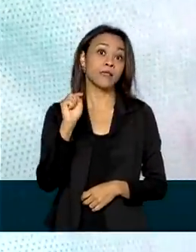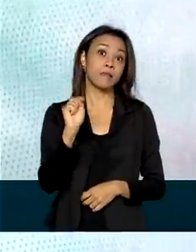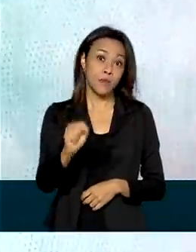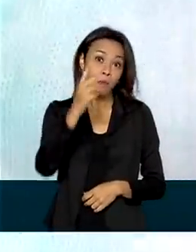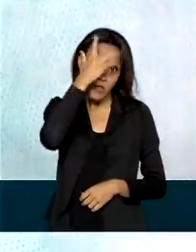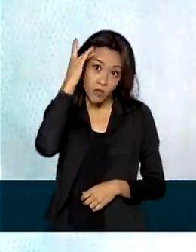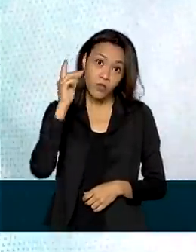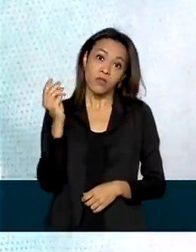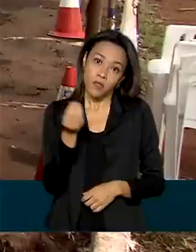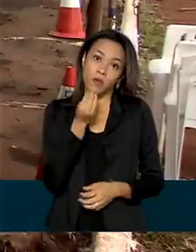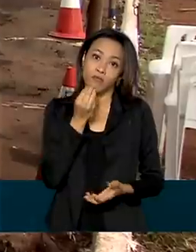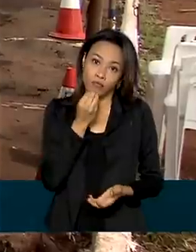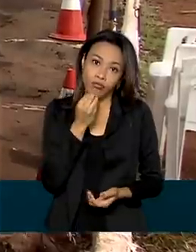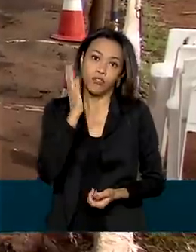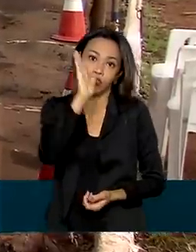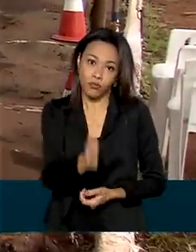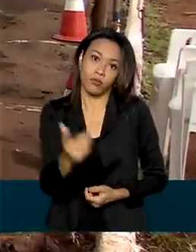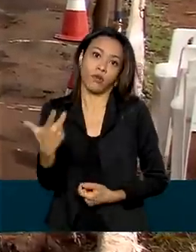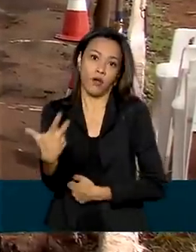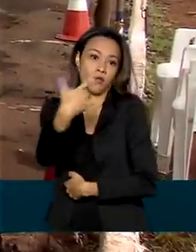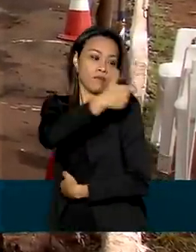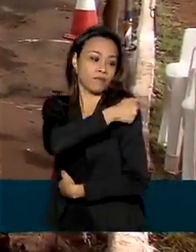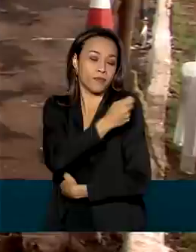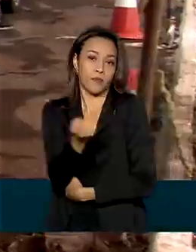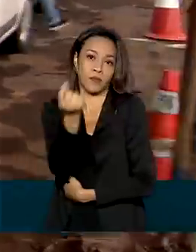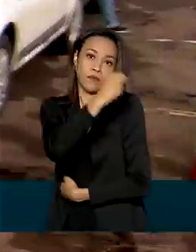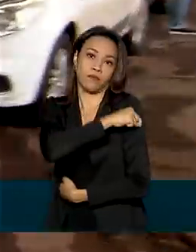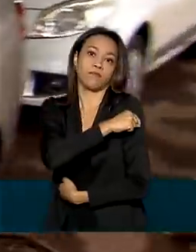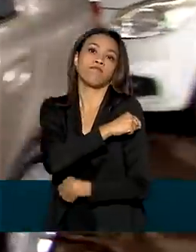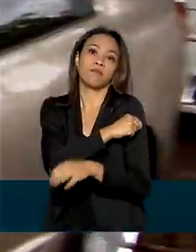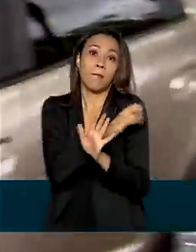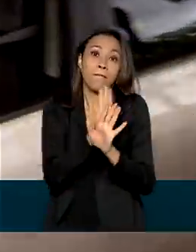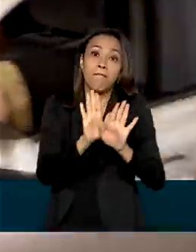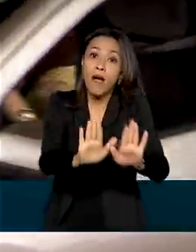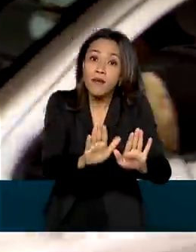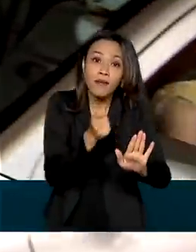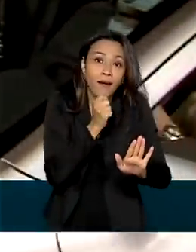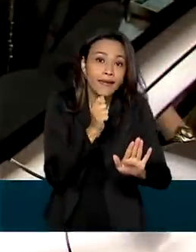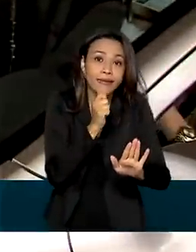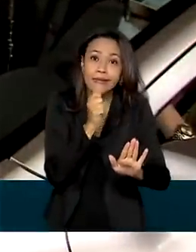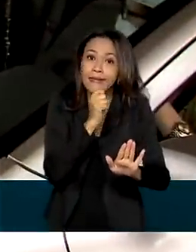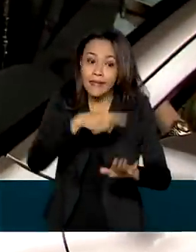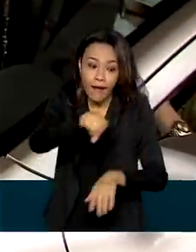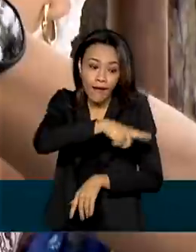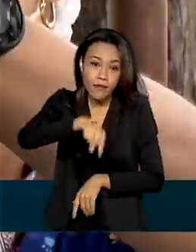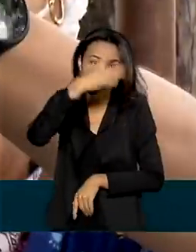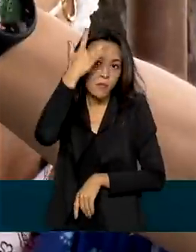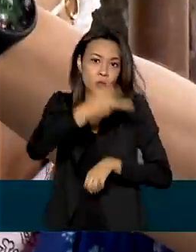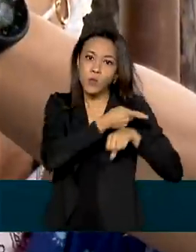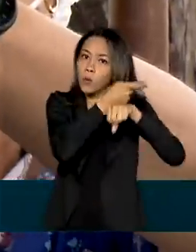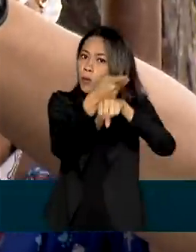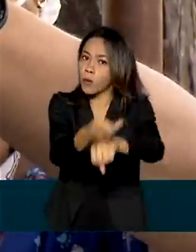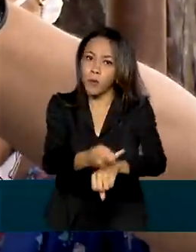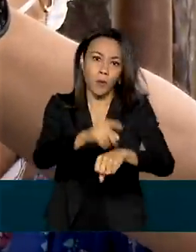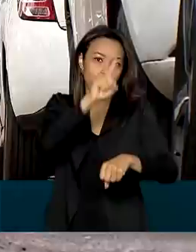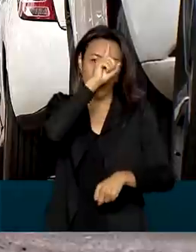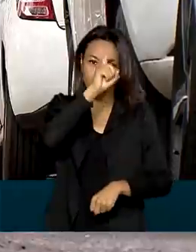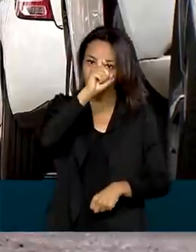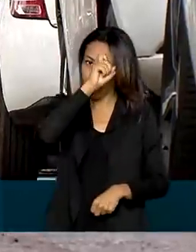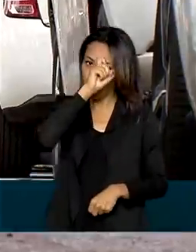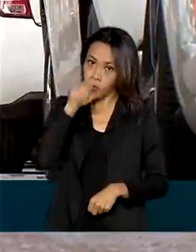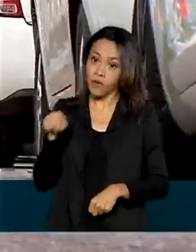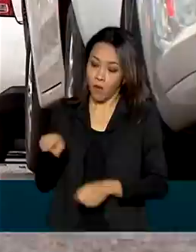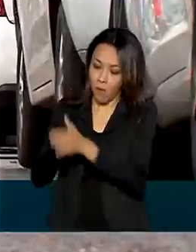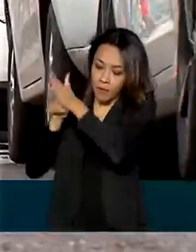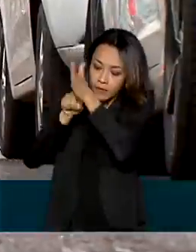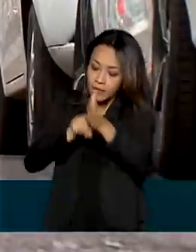tomado a segunda dose da vacina contra a Covid-19, mas ainda não compareceram ao posto de vacinação, segundo um